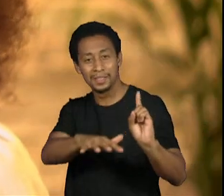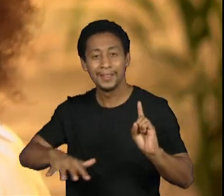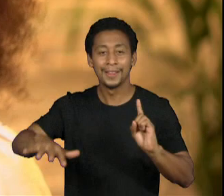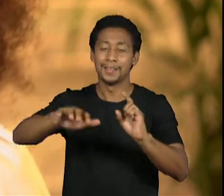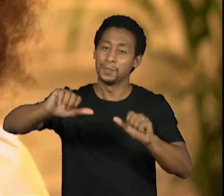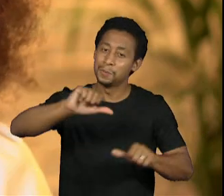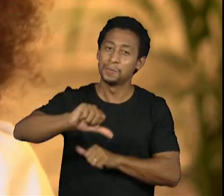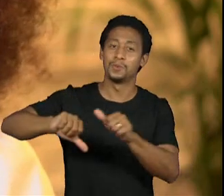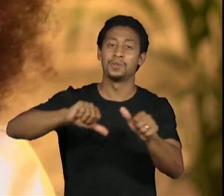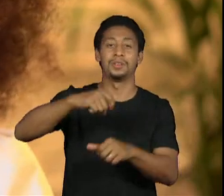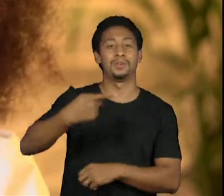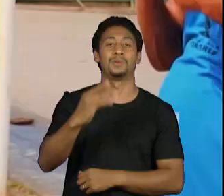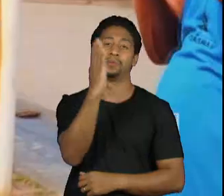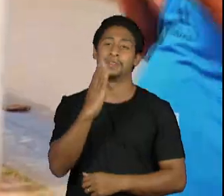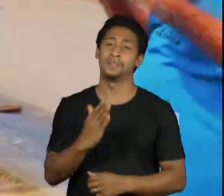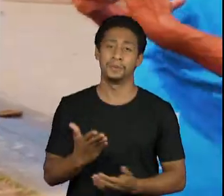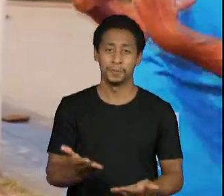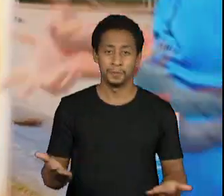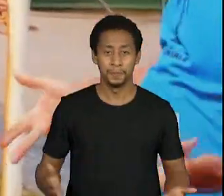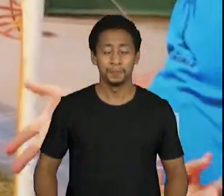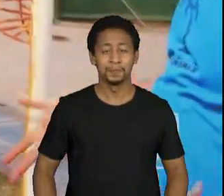que é bem diversa.